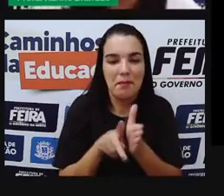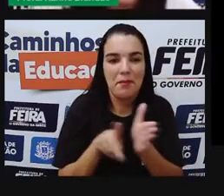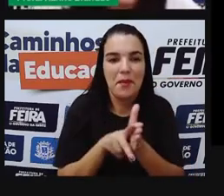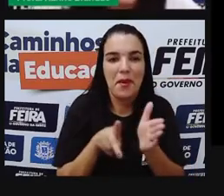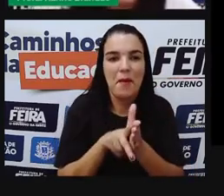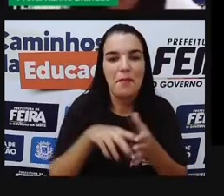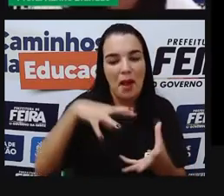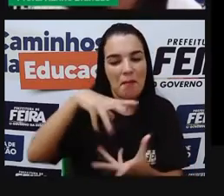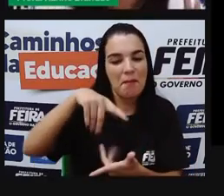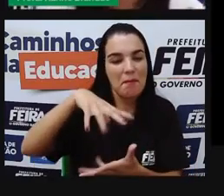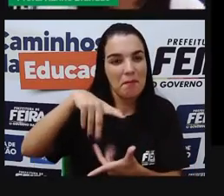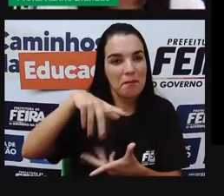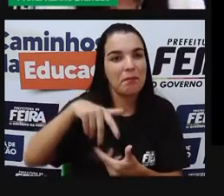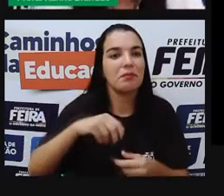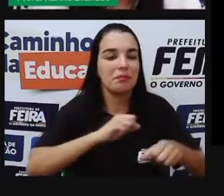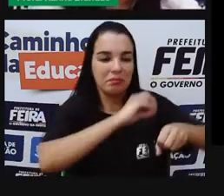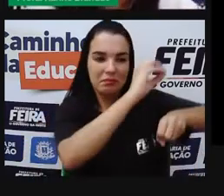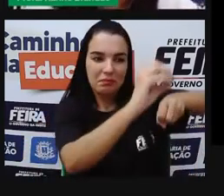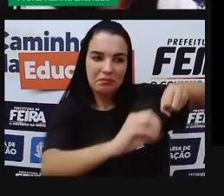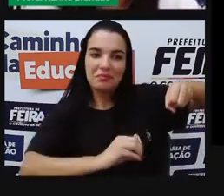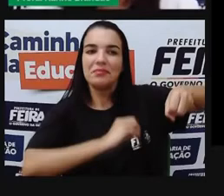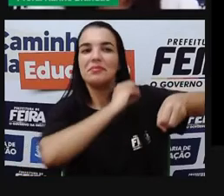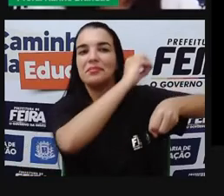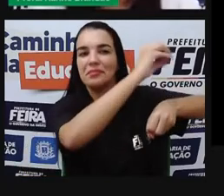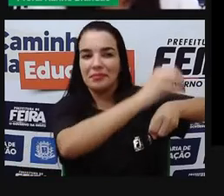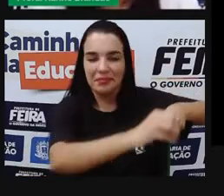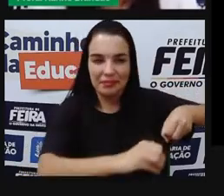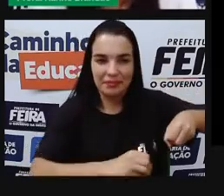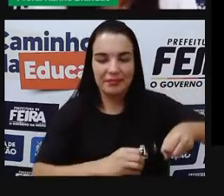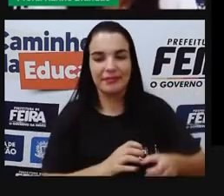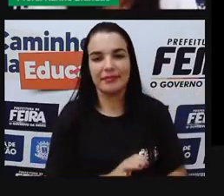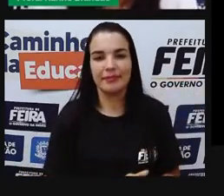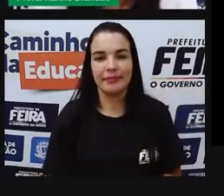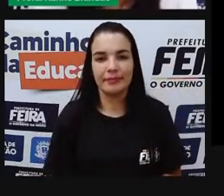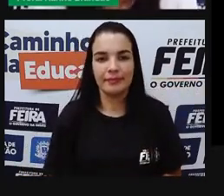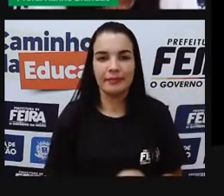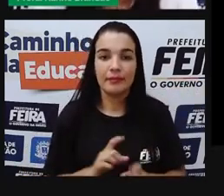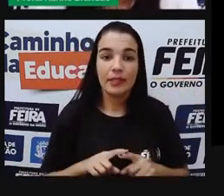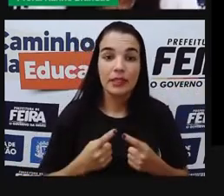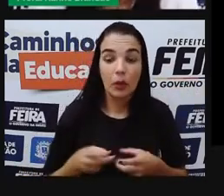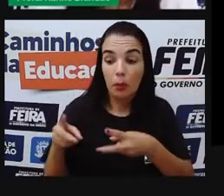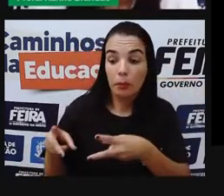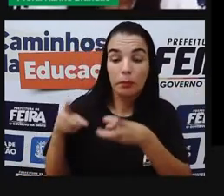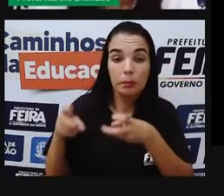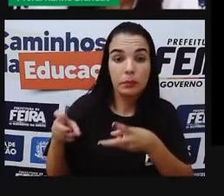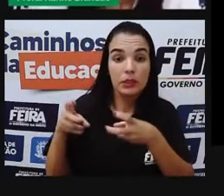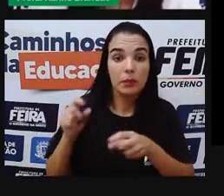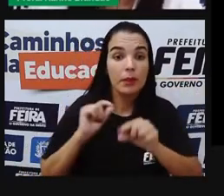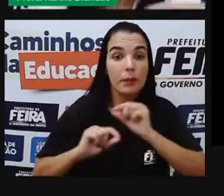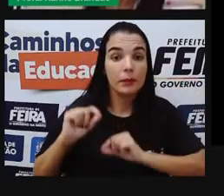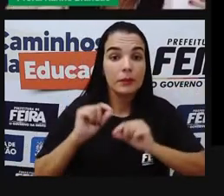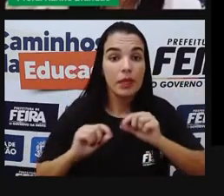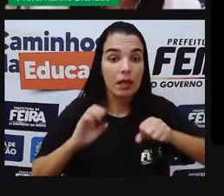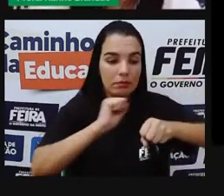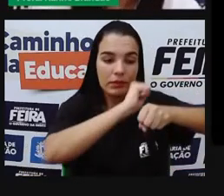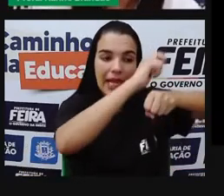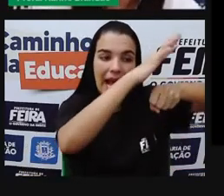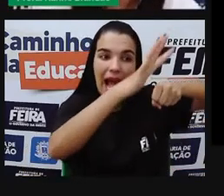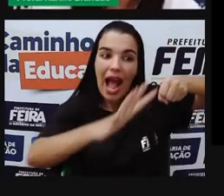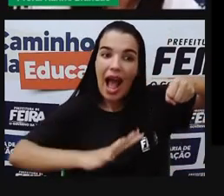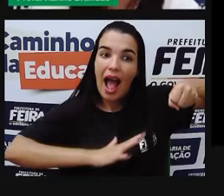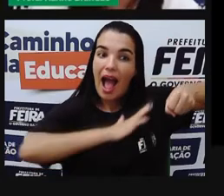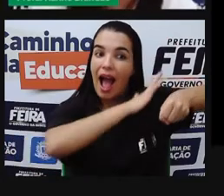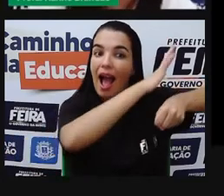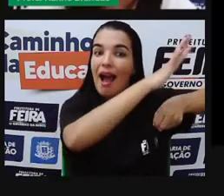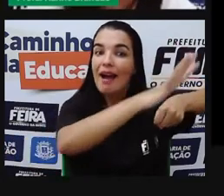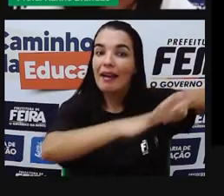do nosso sistema, né? E aí, nós percebemos, então, que essa galáxia, ela é formada de vários